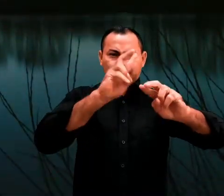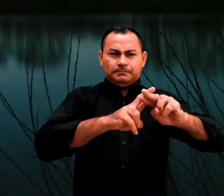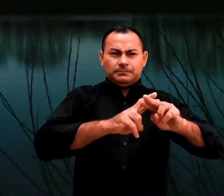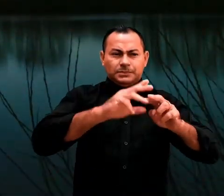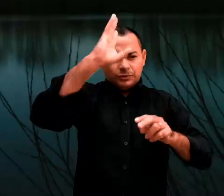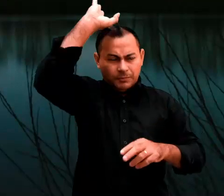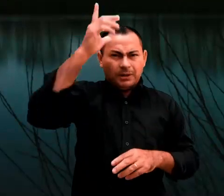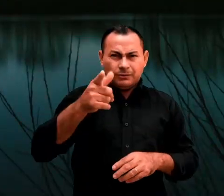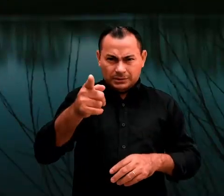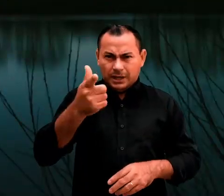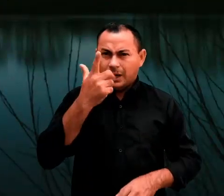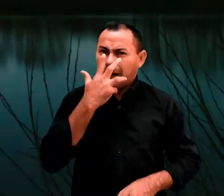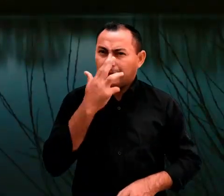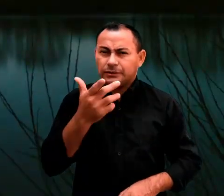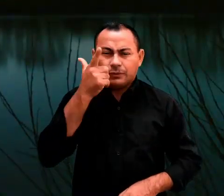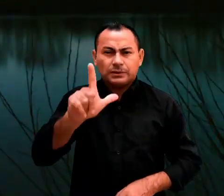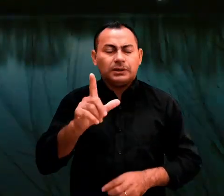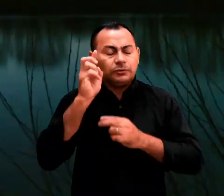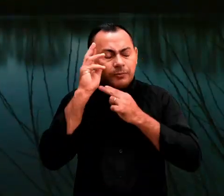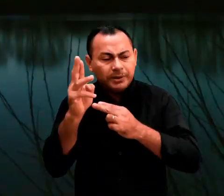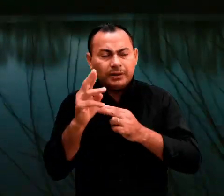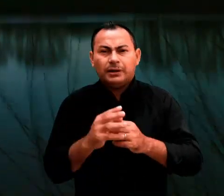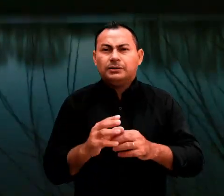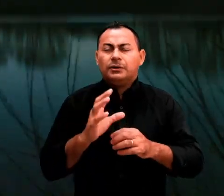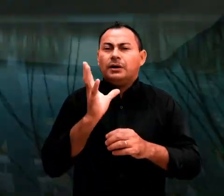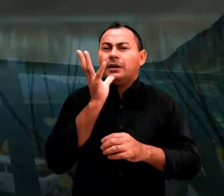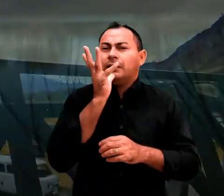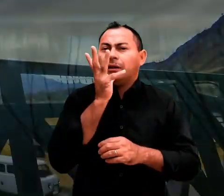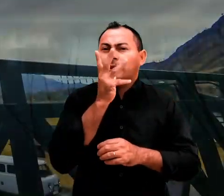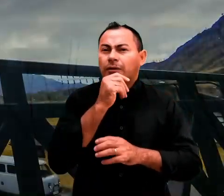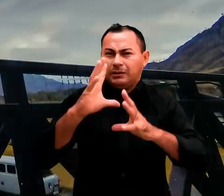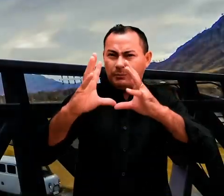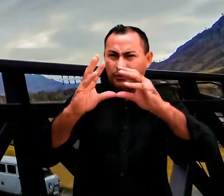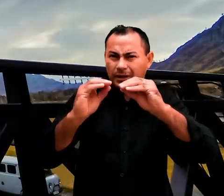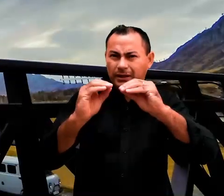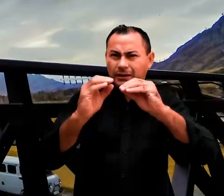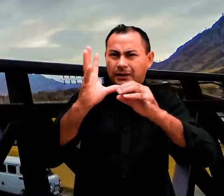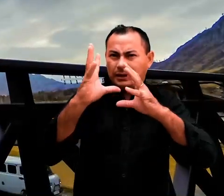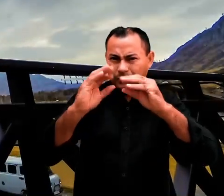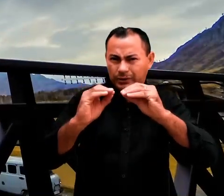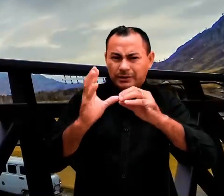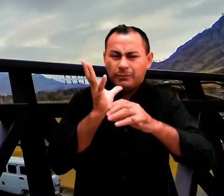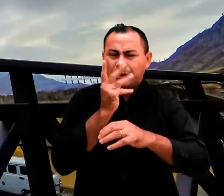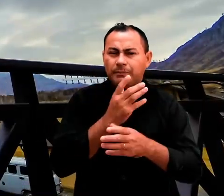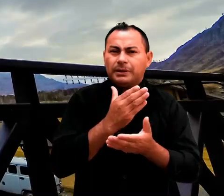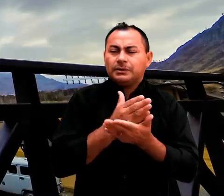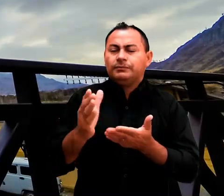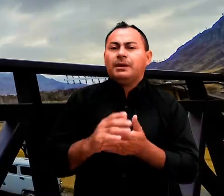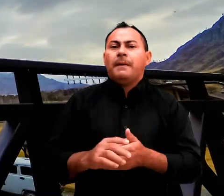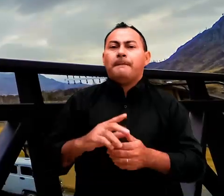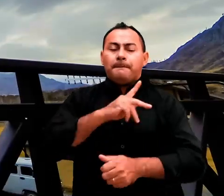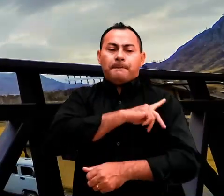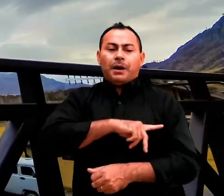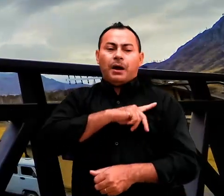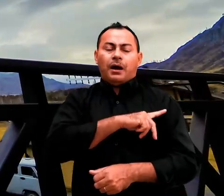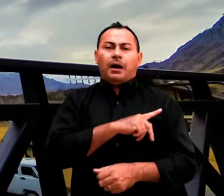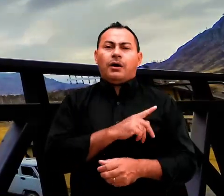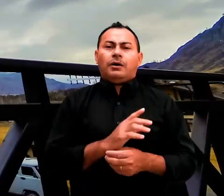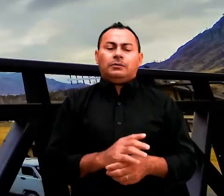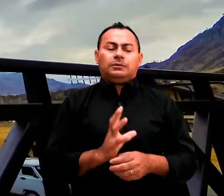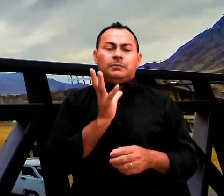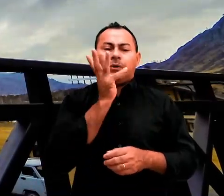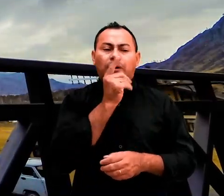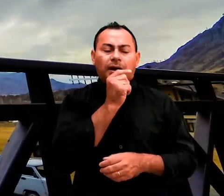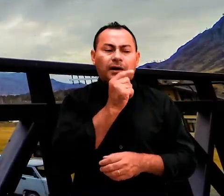conseguiria dormir? Será que suas noites demorariam a passar? Paulo passava as longas noites na